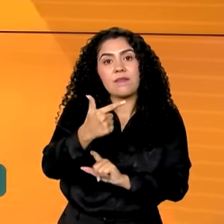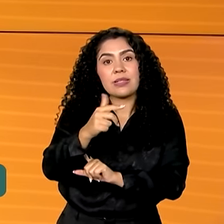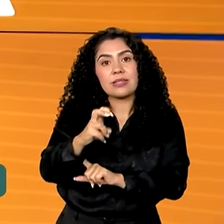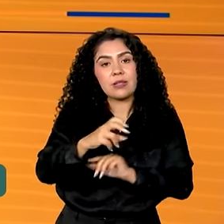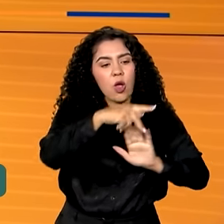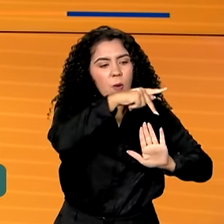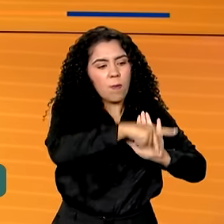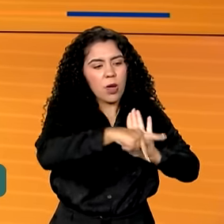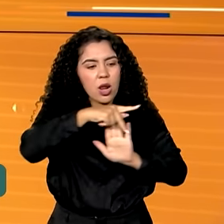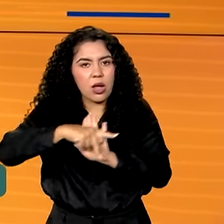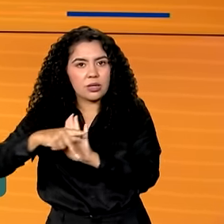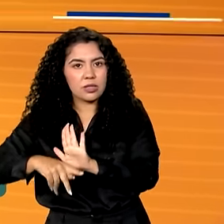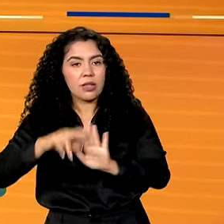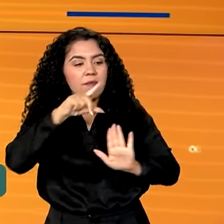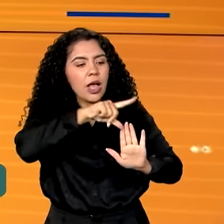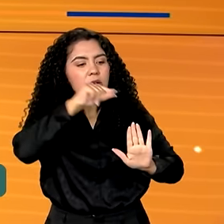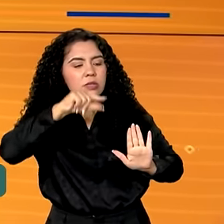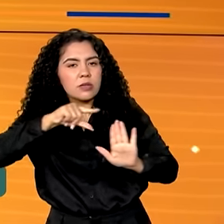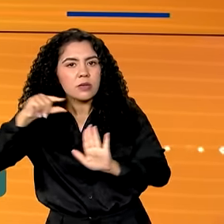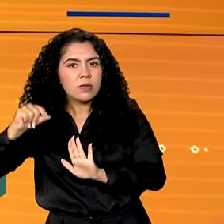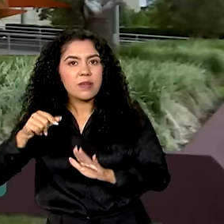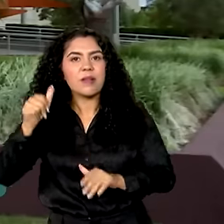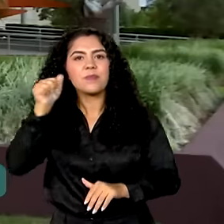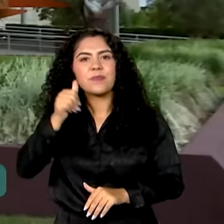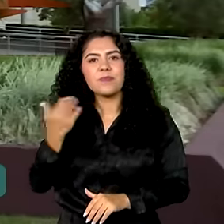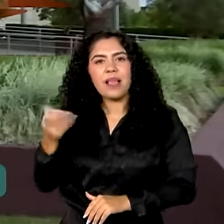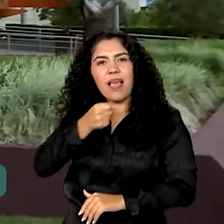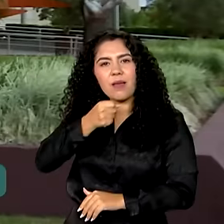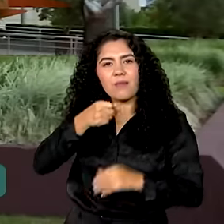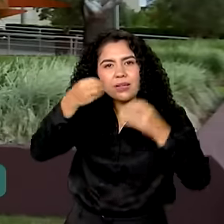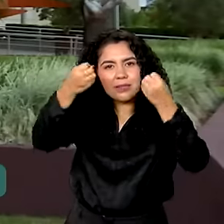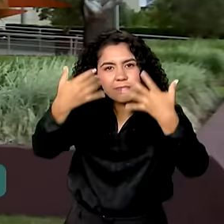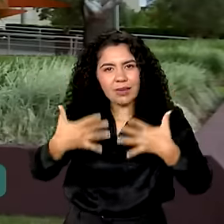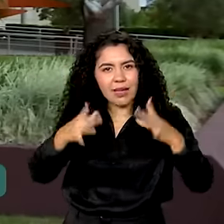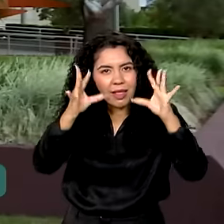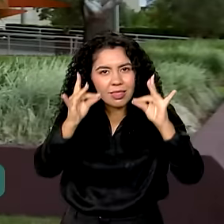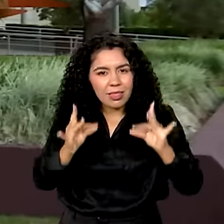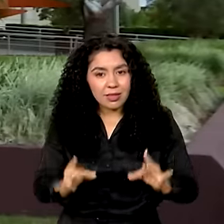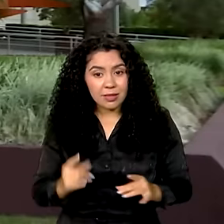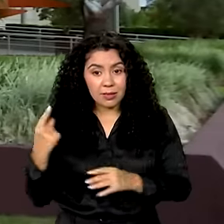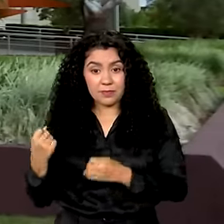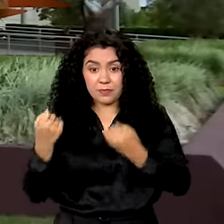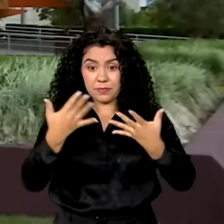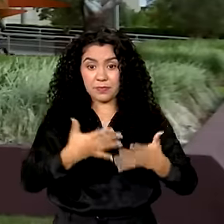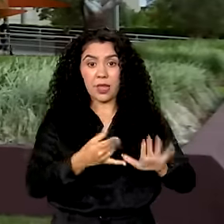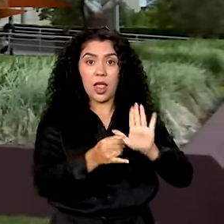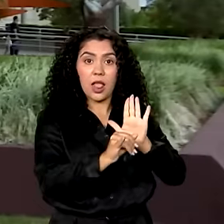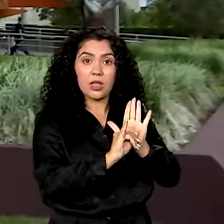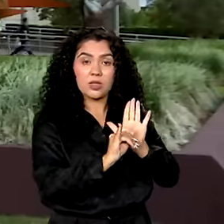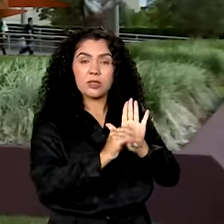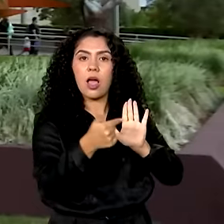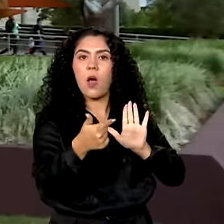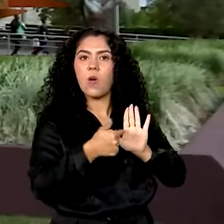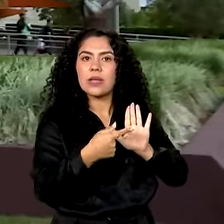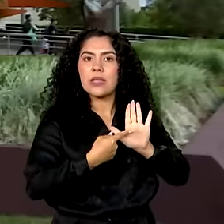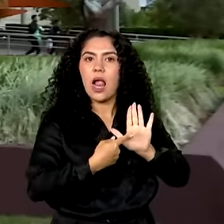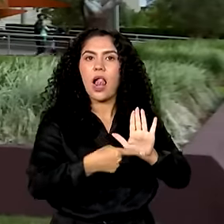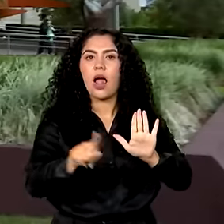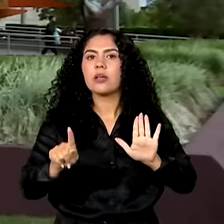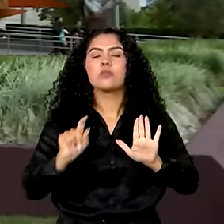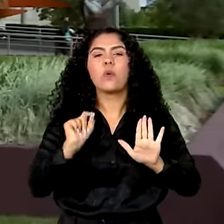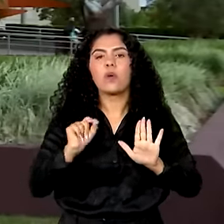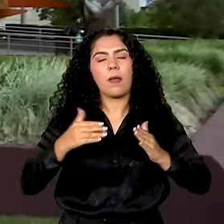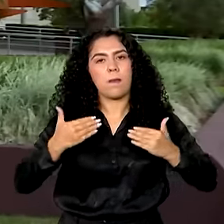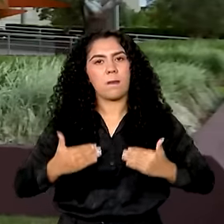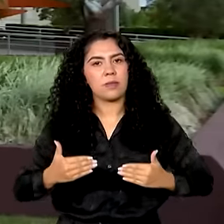do público feminino. Gabriela Noronha tem os detalhes. O edital lançado este mês pelo Ministério do Desenvolvimento